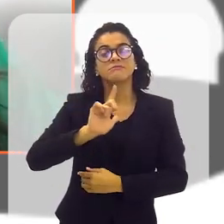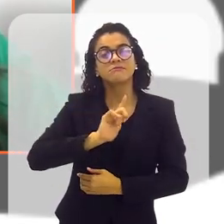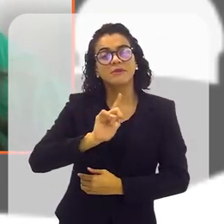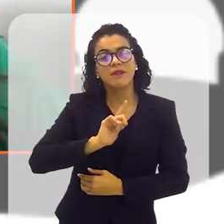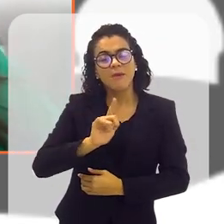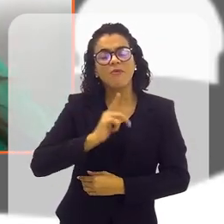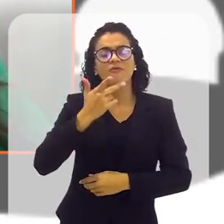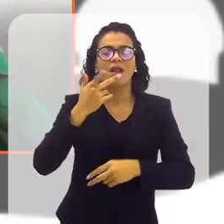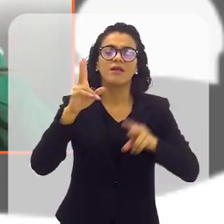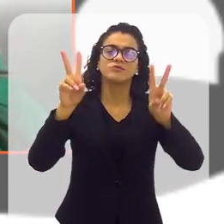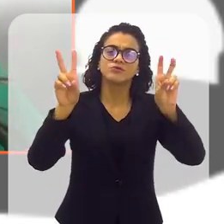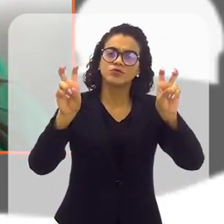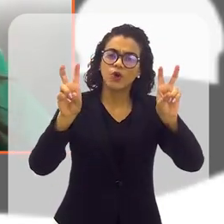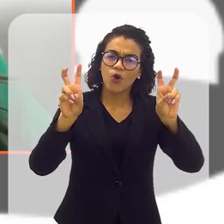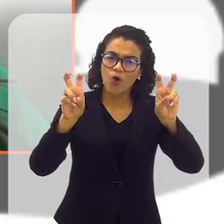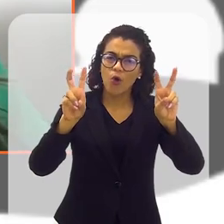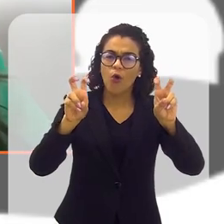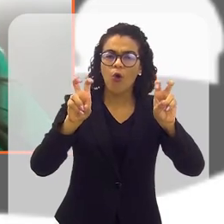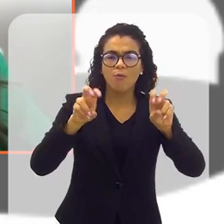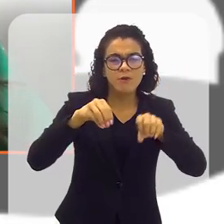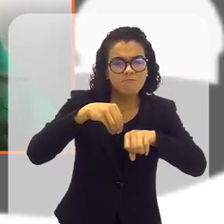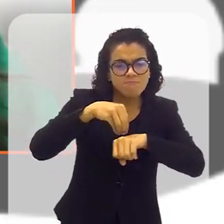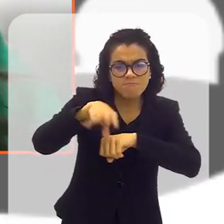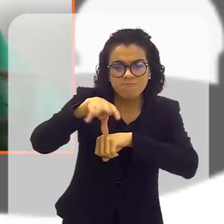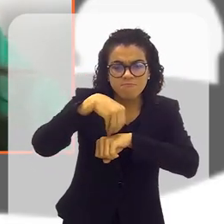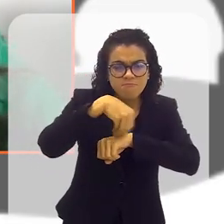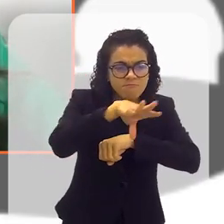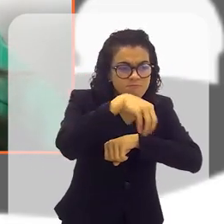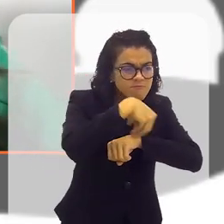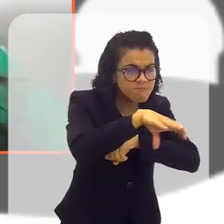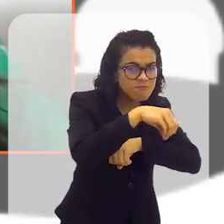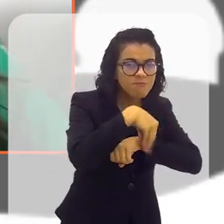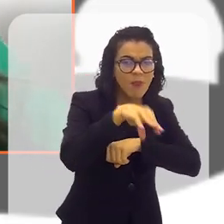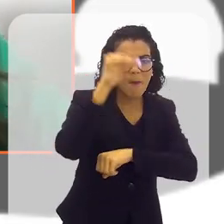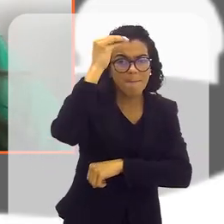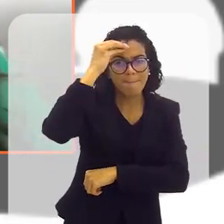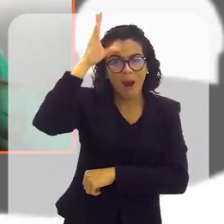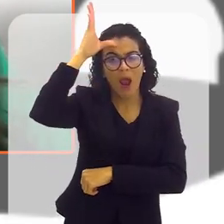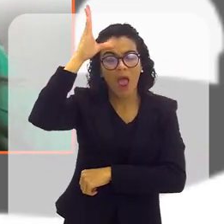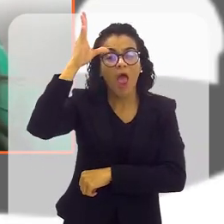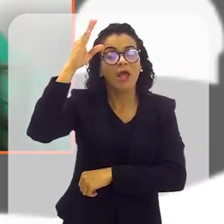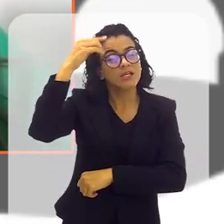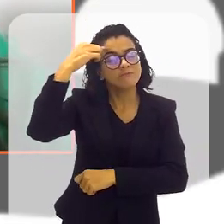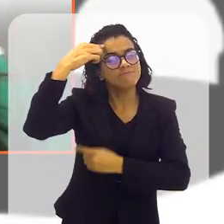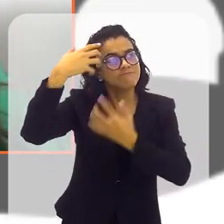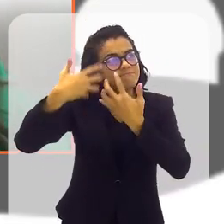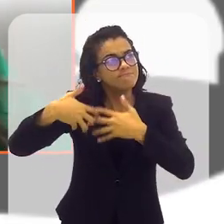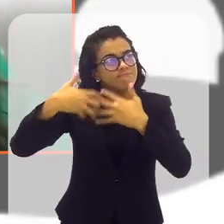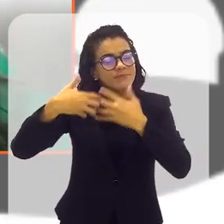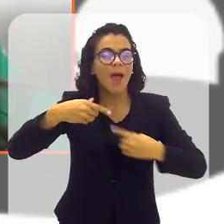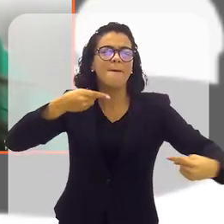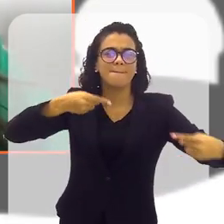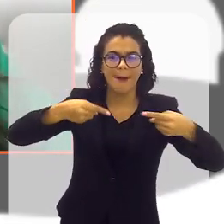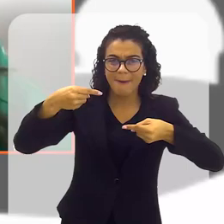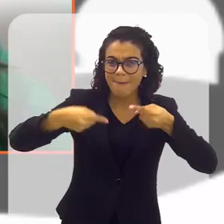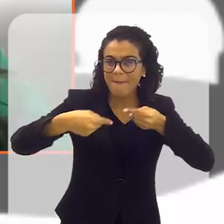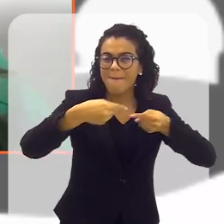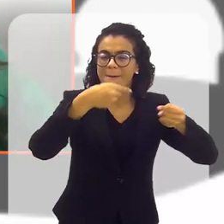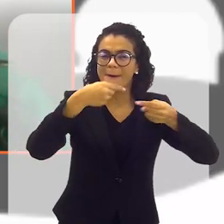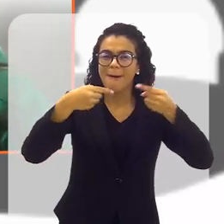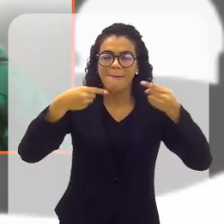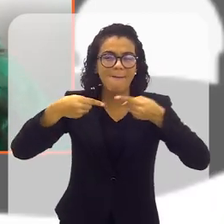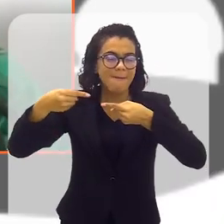temos aí, abordamos temas que agreguem, né? Que é o universo feminino e que possam gerar debates entre as mulheres e